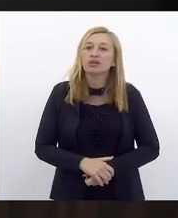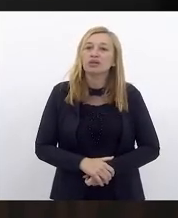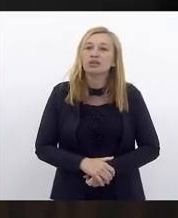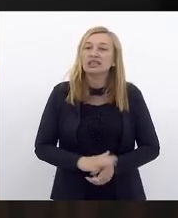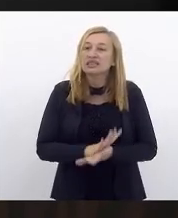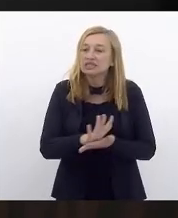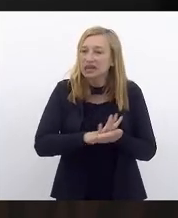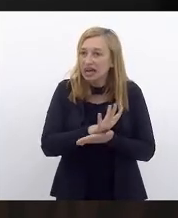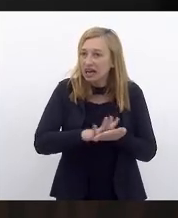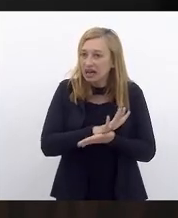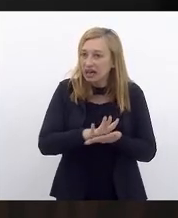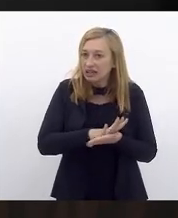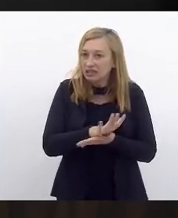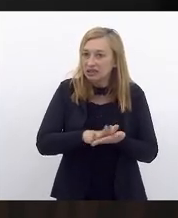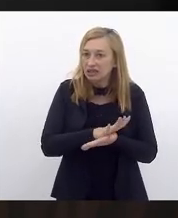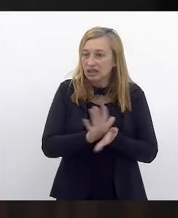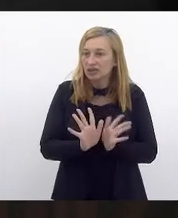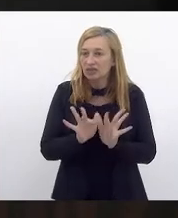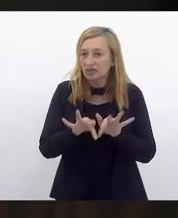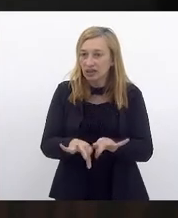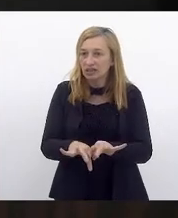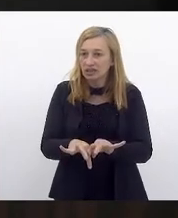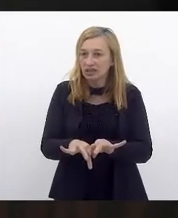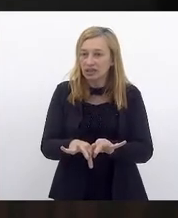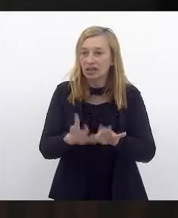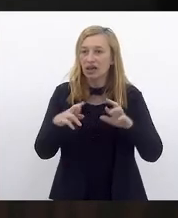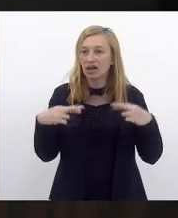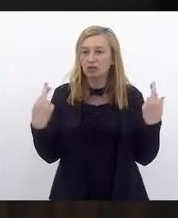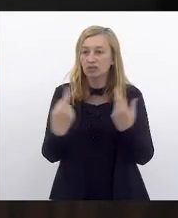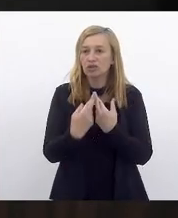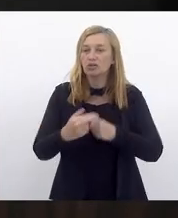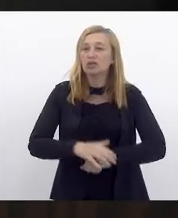Nada havendo mais a tratar, está encerrada a sessão.